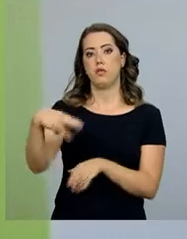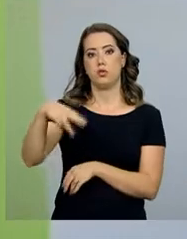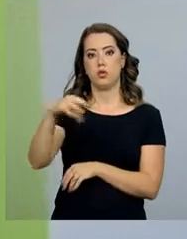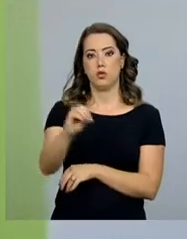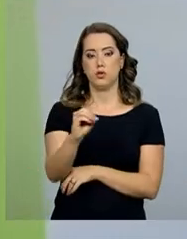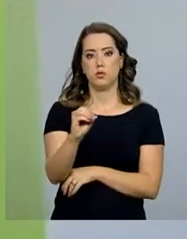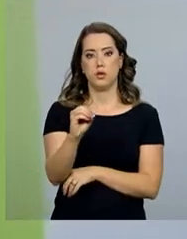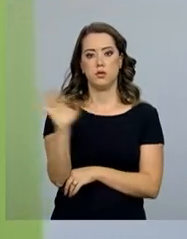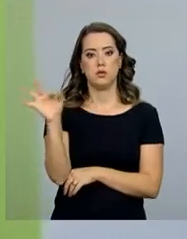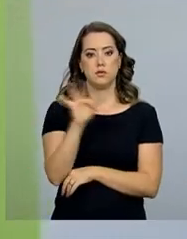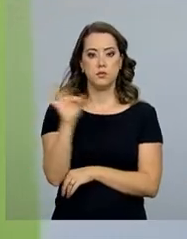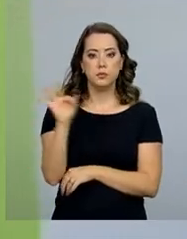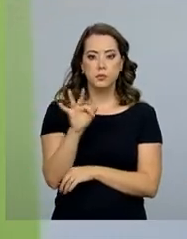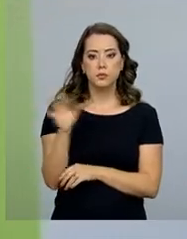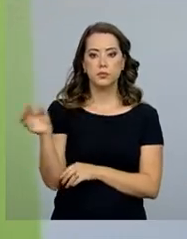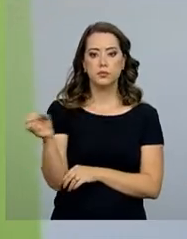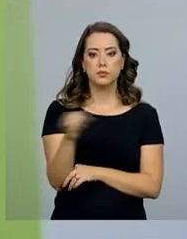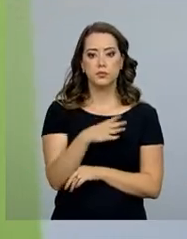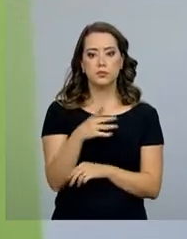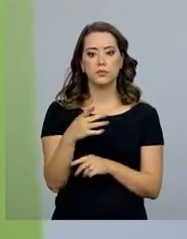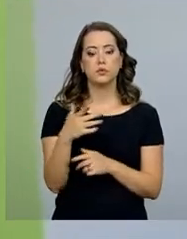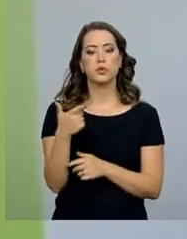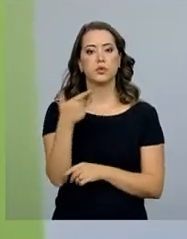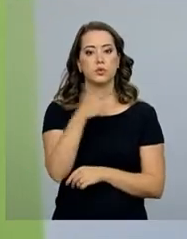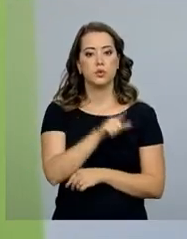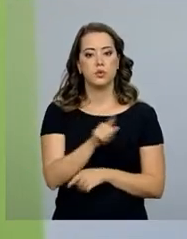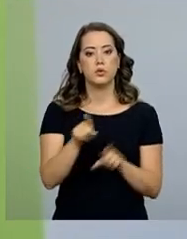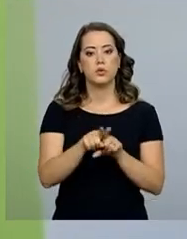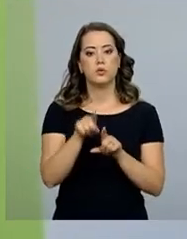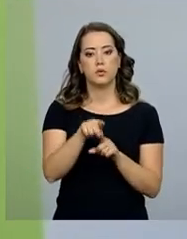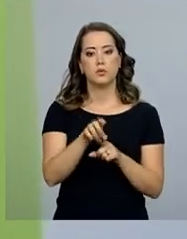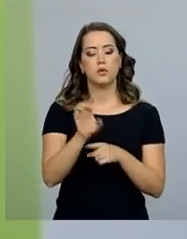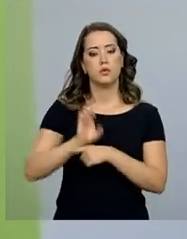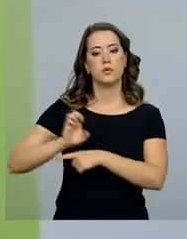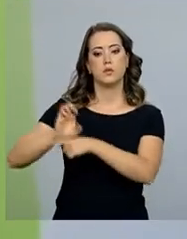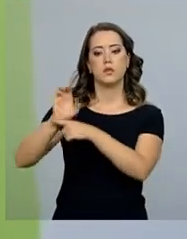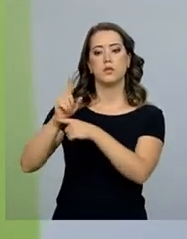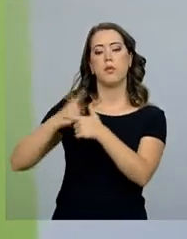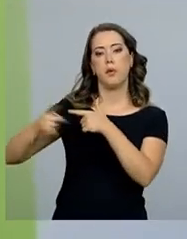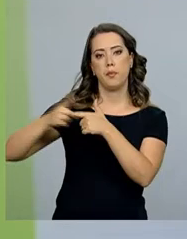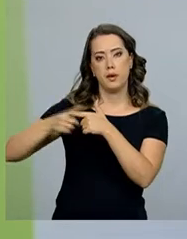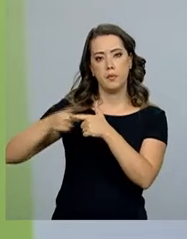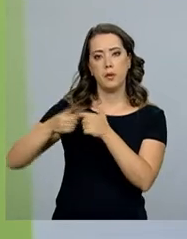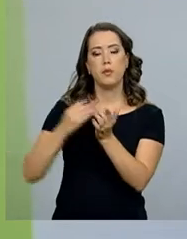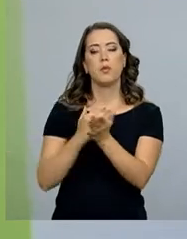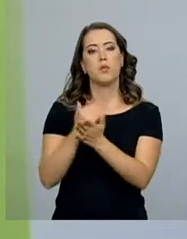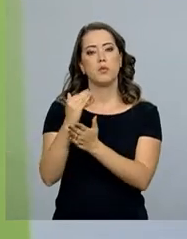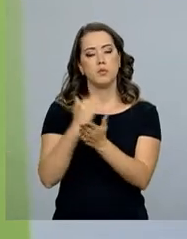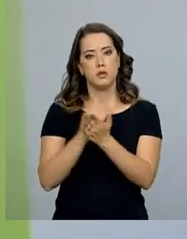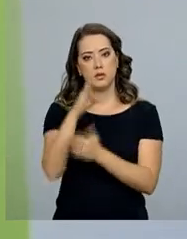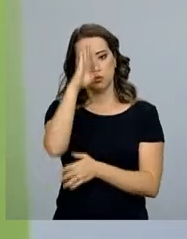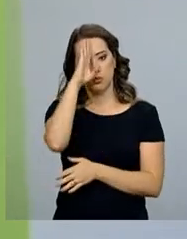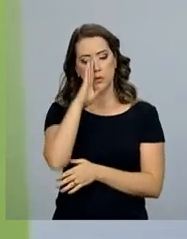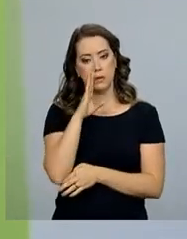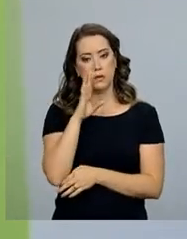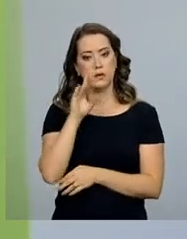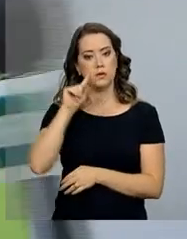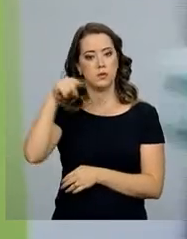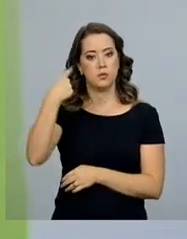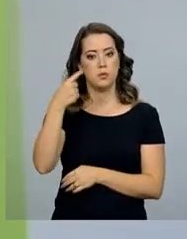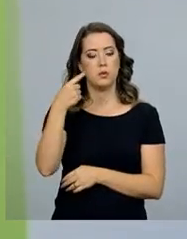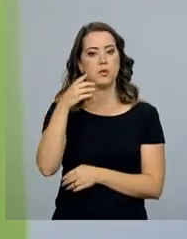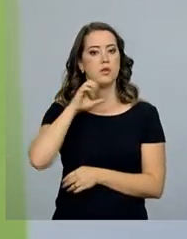Em fevereiro faremos uma nova verificação. E os estados que tiverem com problemas começaram a ter uma gratuidade a partir de abril.